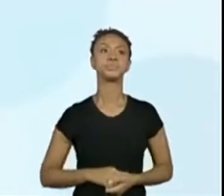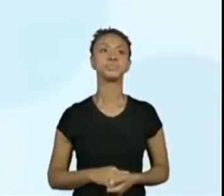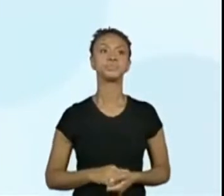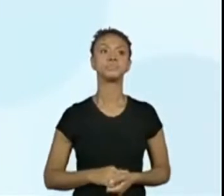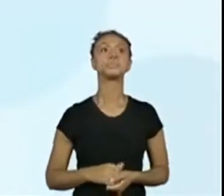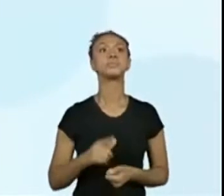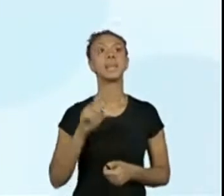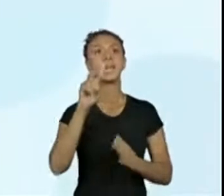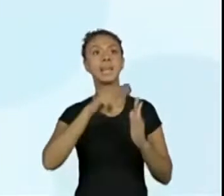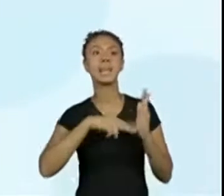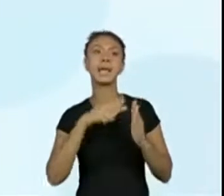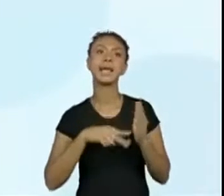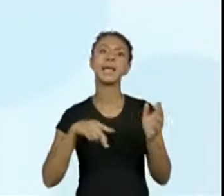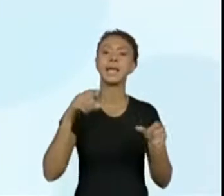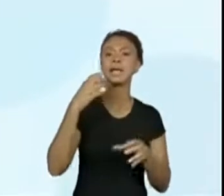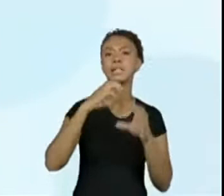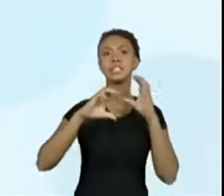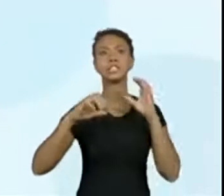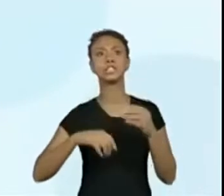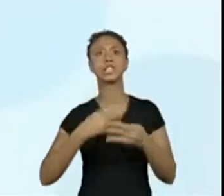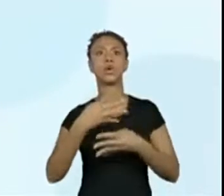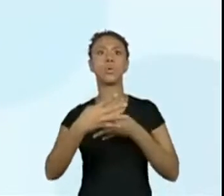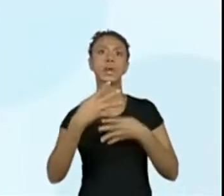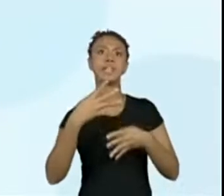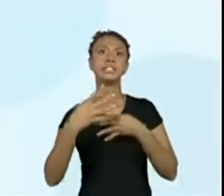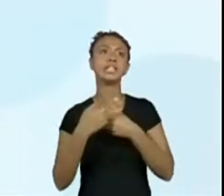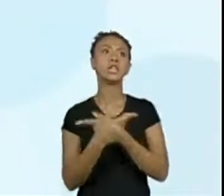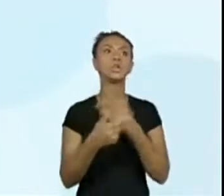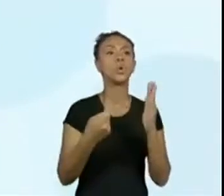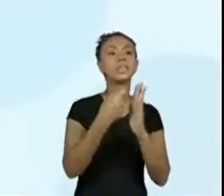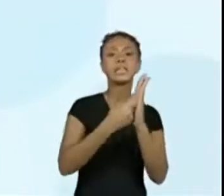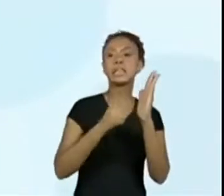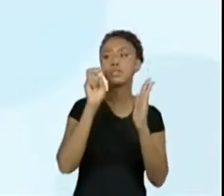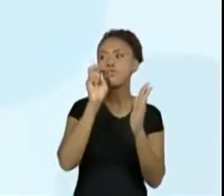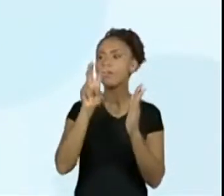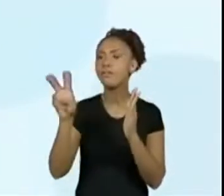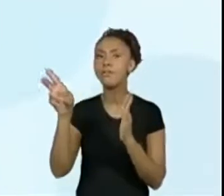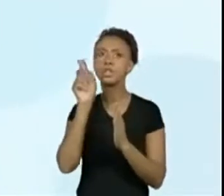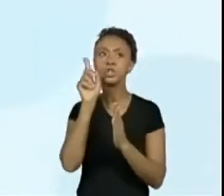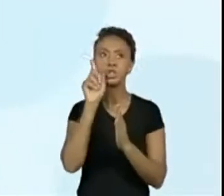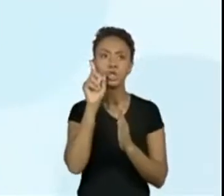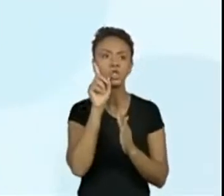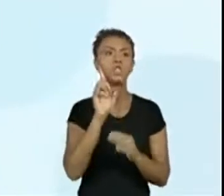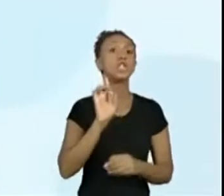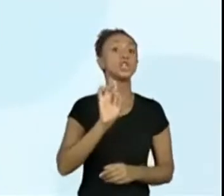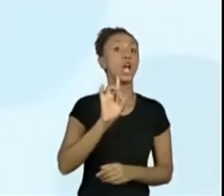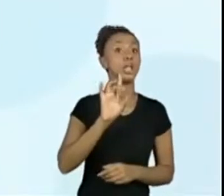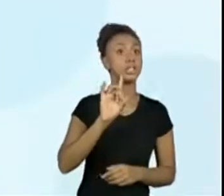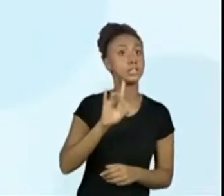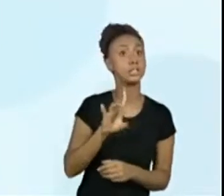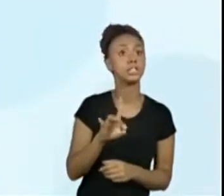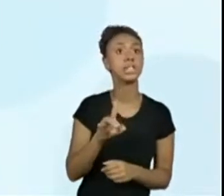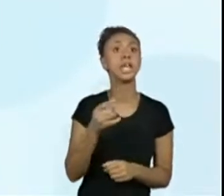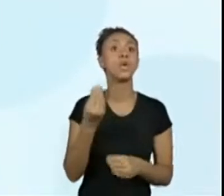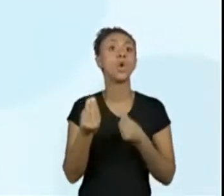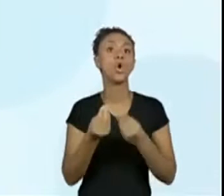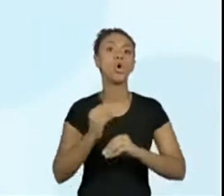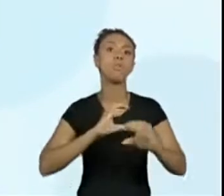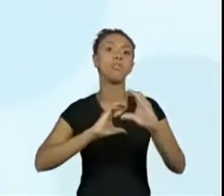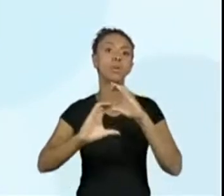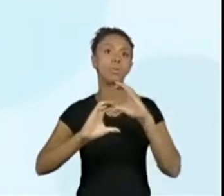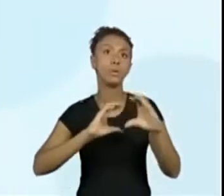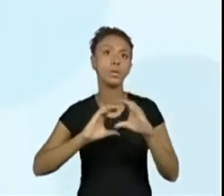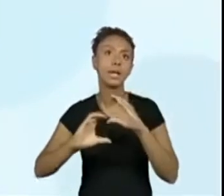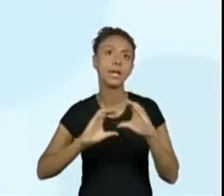cantigas, quadrinhas, entre outros textos, do campo de vida cotidiana, com certa autonomia, considerando a situação comunicativa, o tema